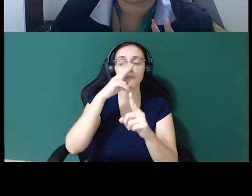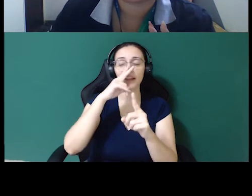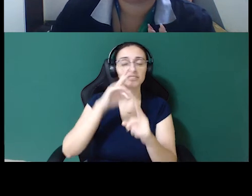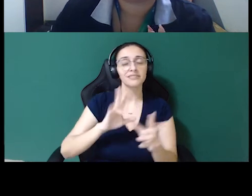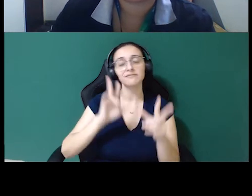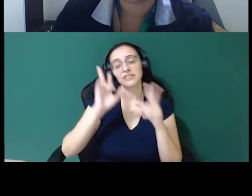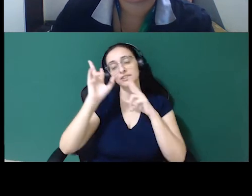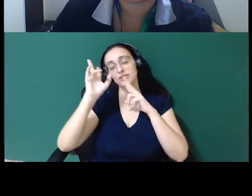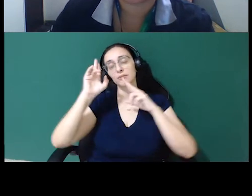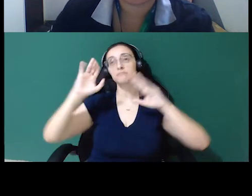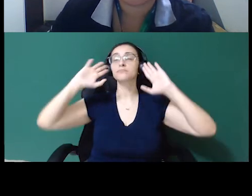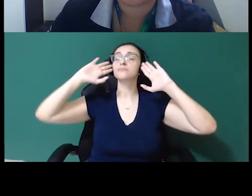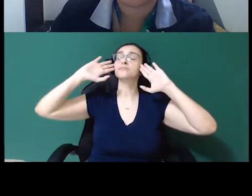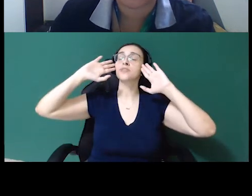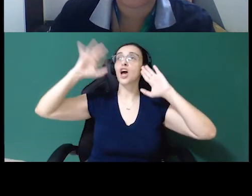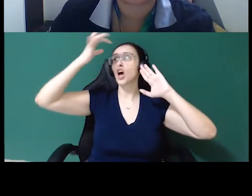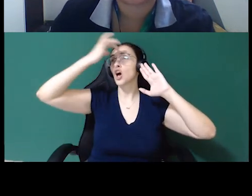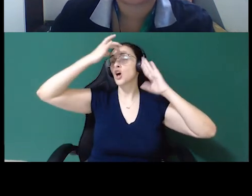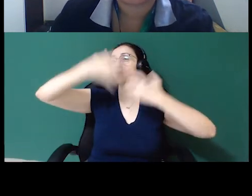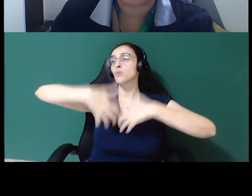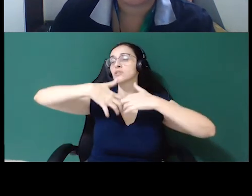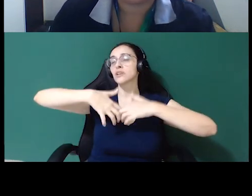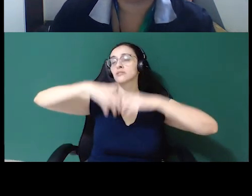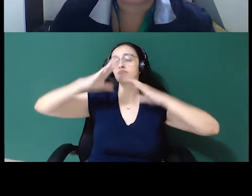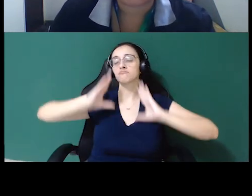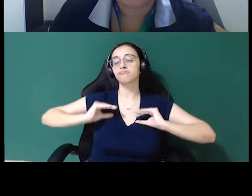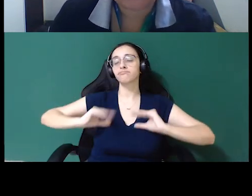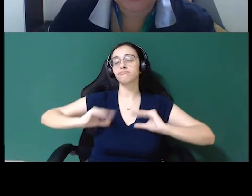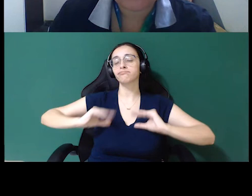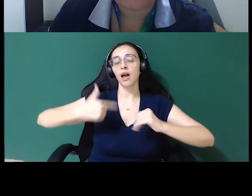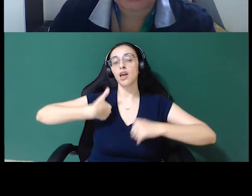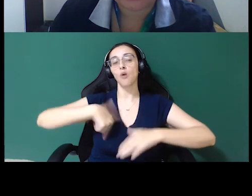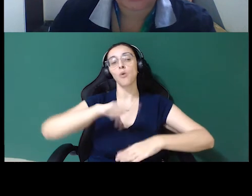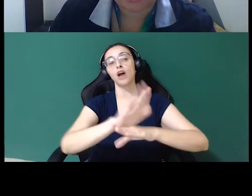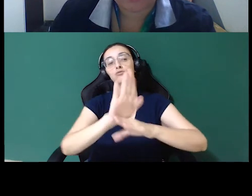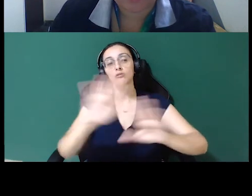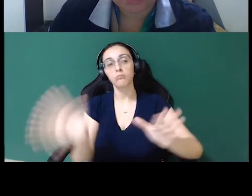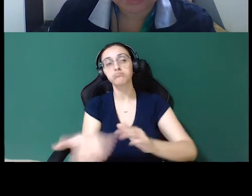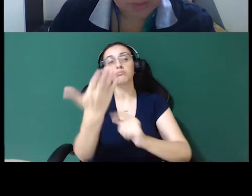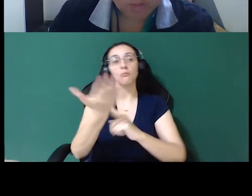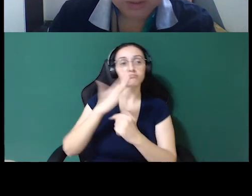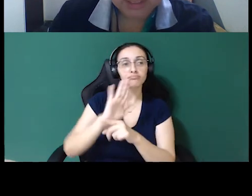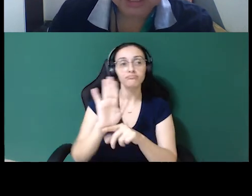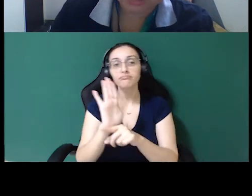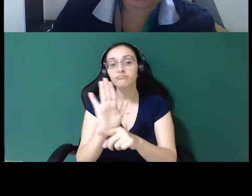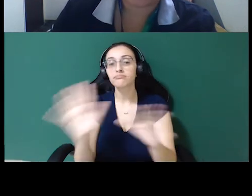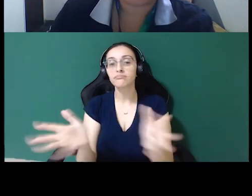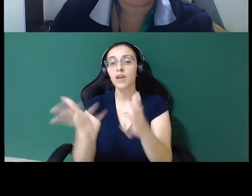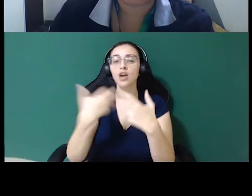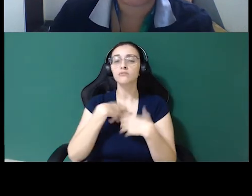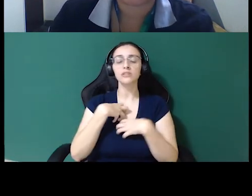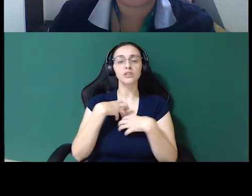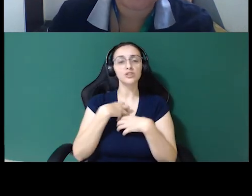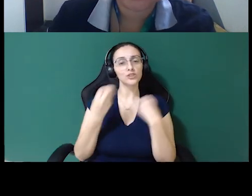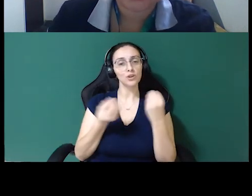tranquila de que uma levanta a outra. Pense no que você fez até agora e como se sente